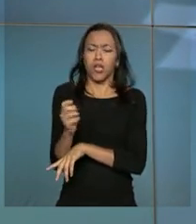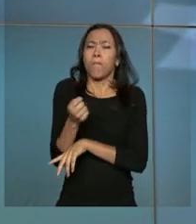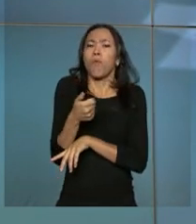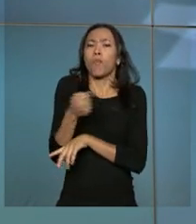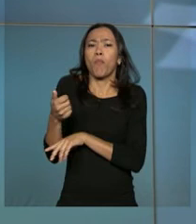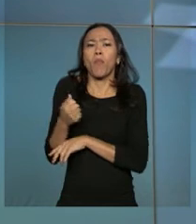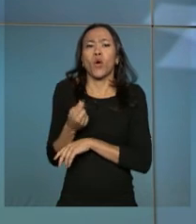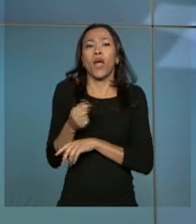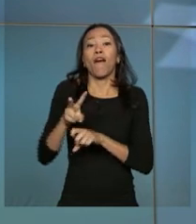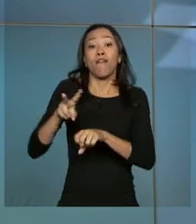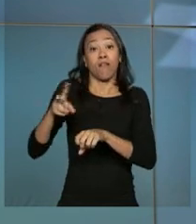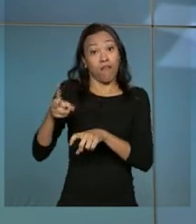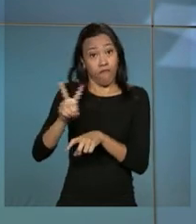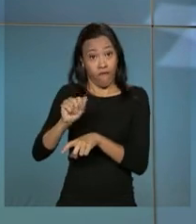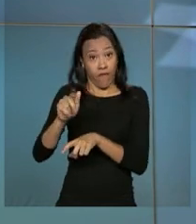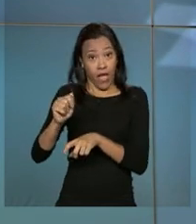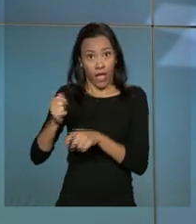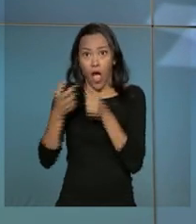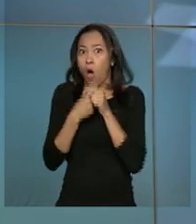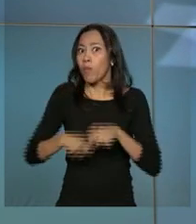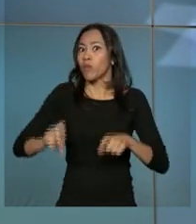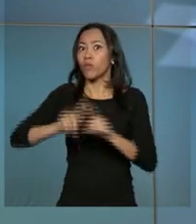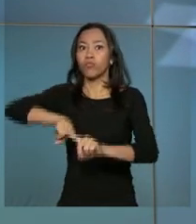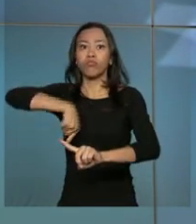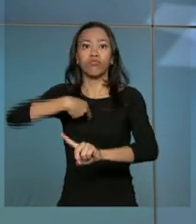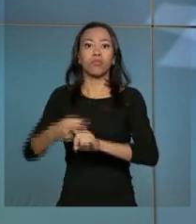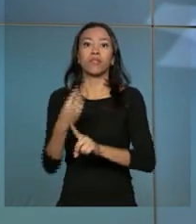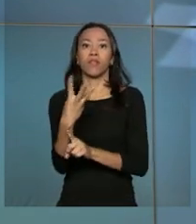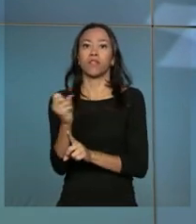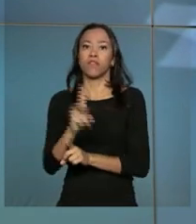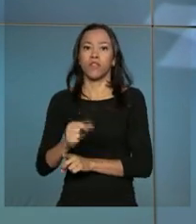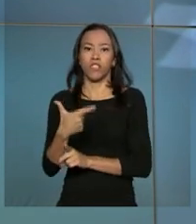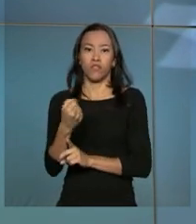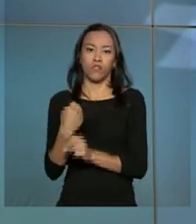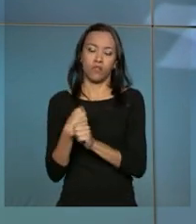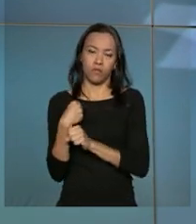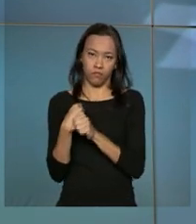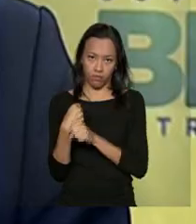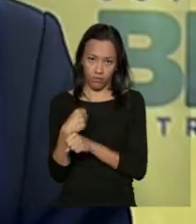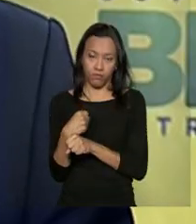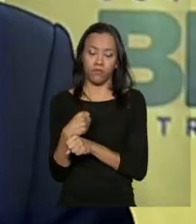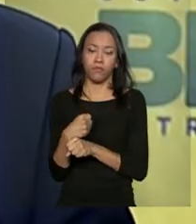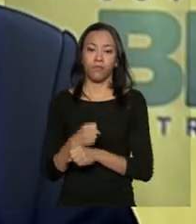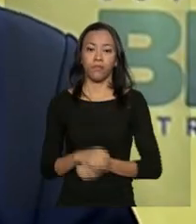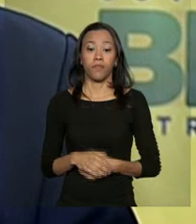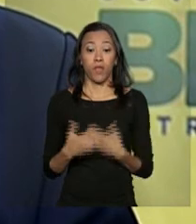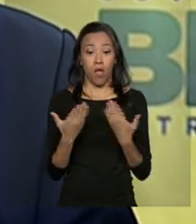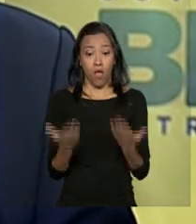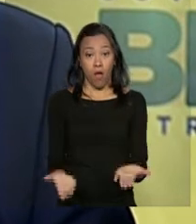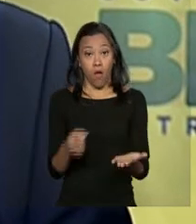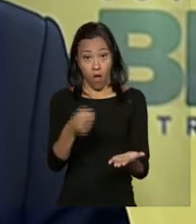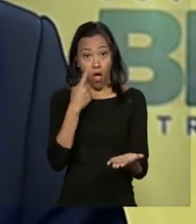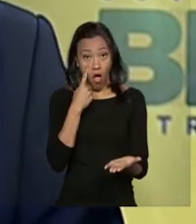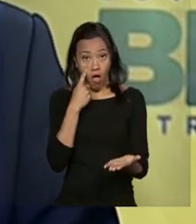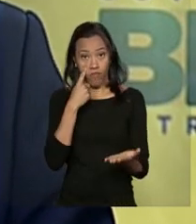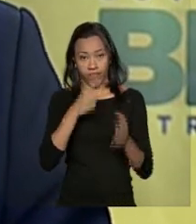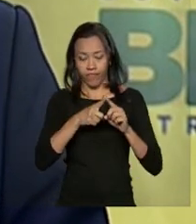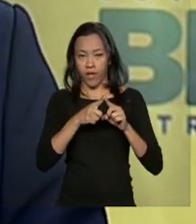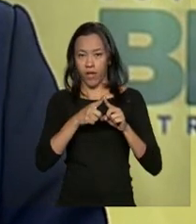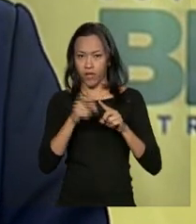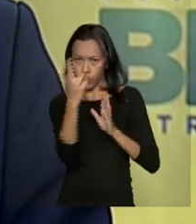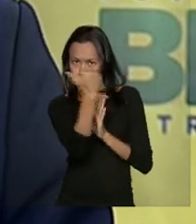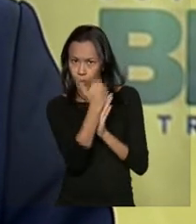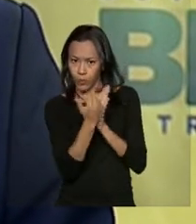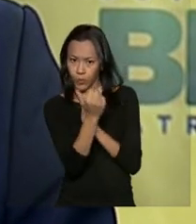vagas, a quantidade aumentou quase três vezes em 20 anos. Esse gráfico mostra por região, esse gráfico